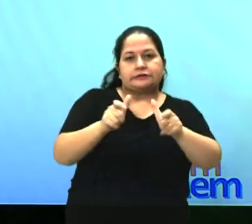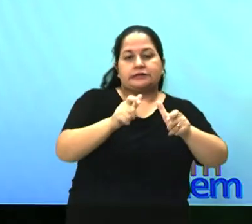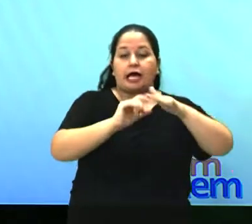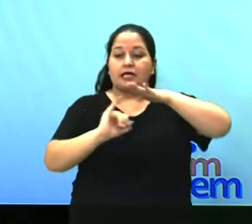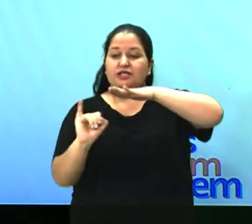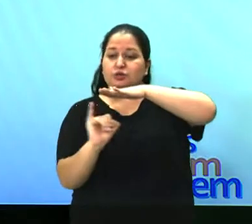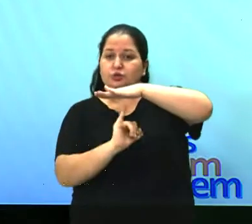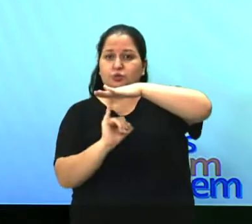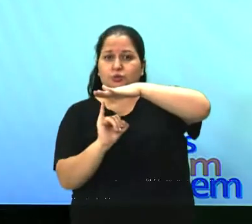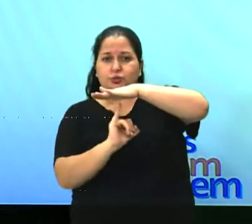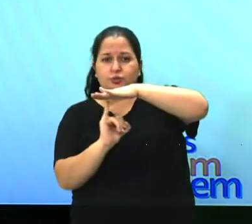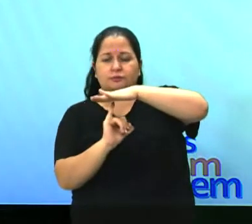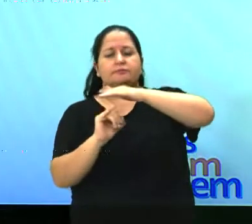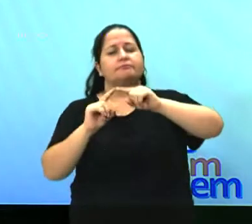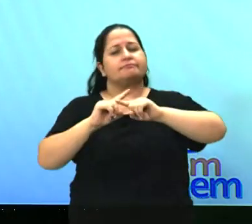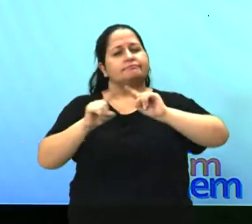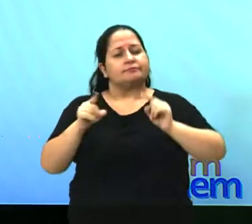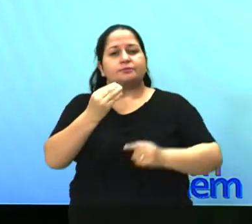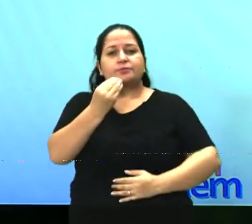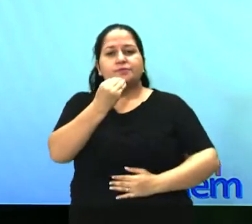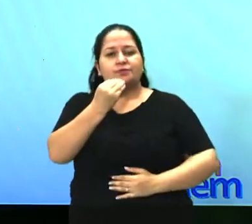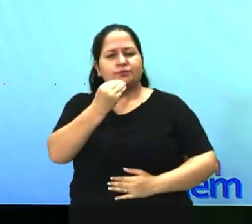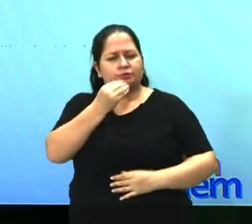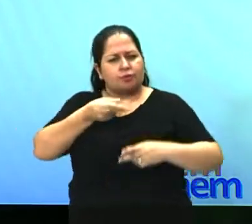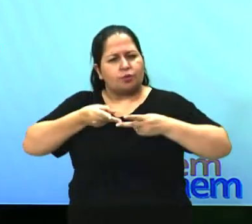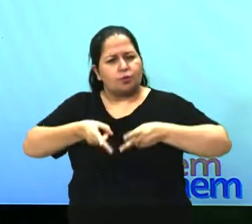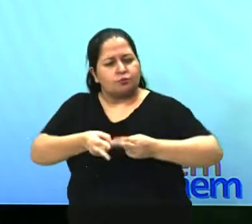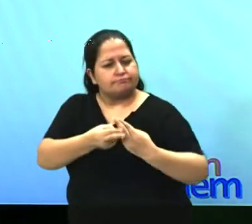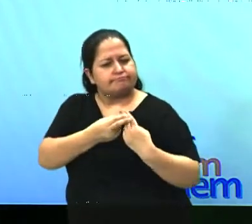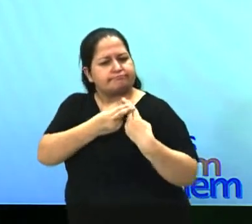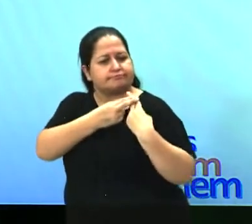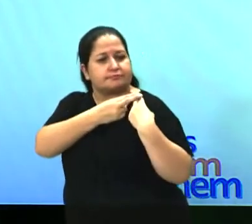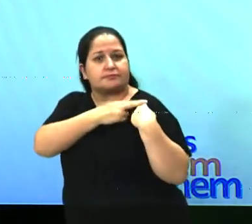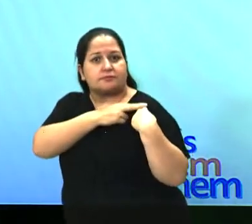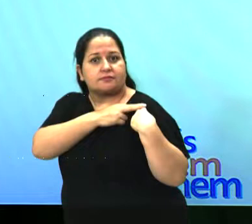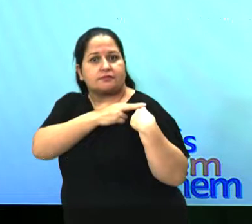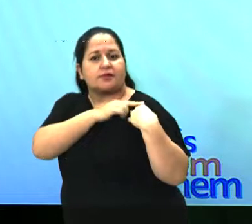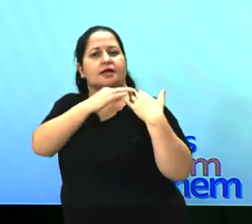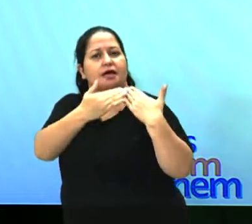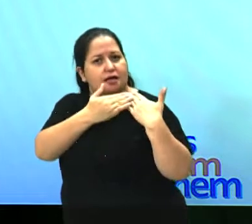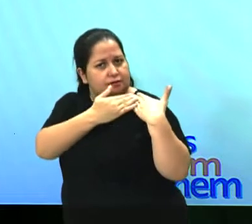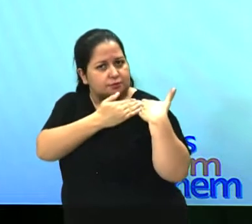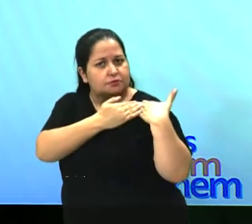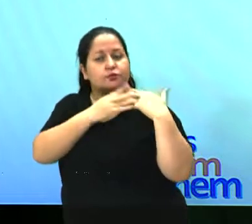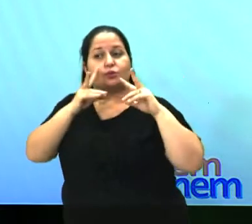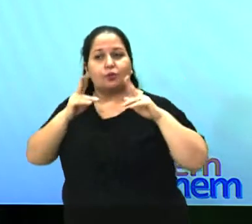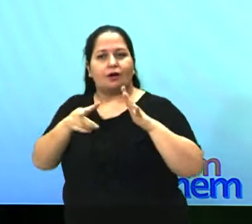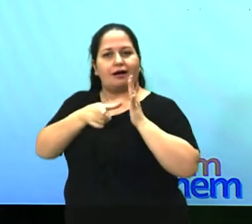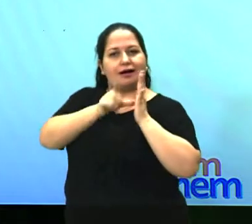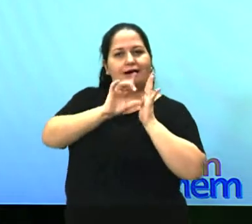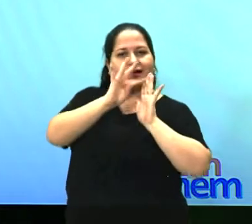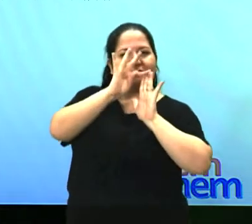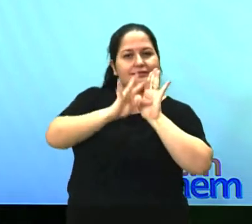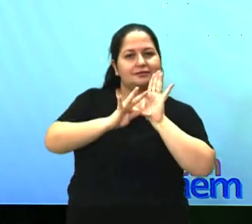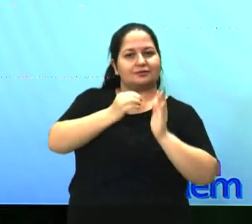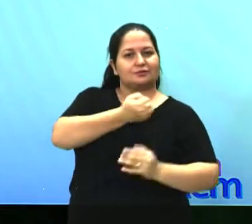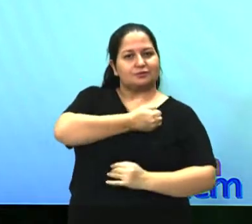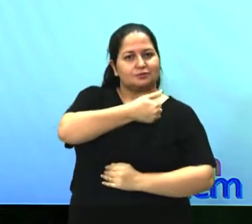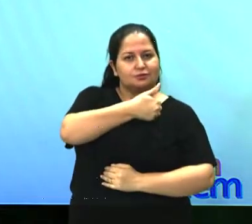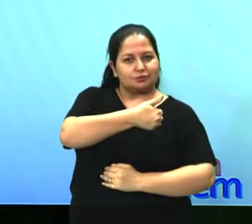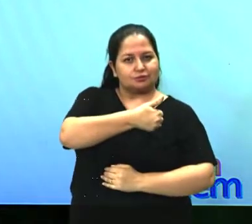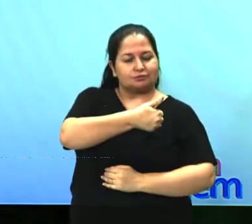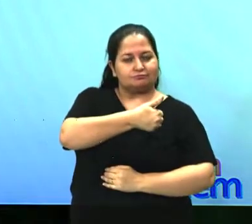deveriam continuar tendo essa responsabilidade proposta no texto 1. A legislação de